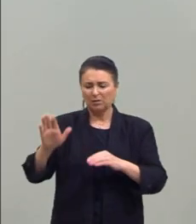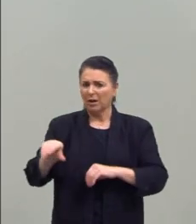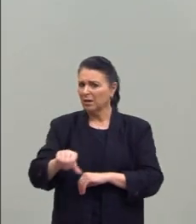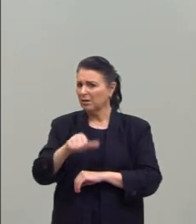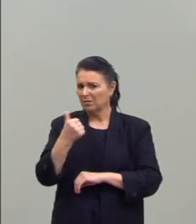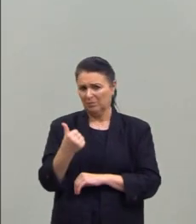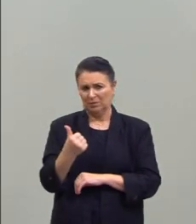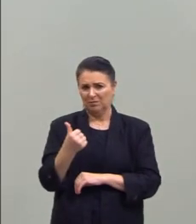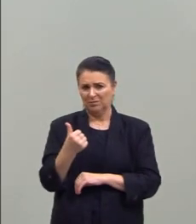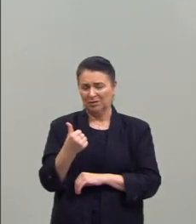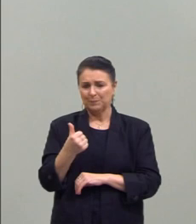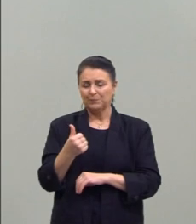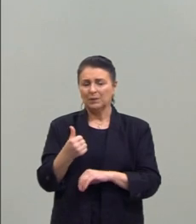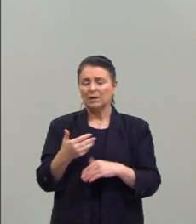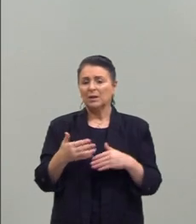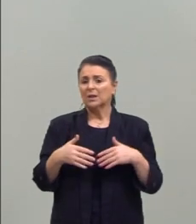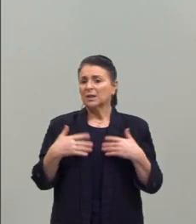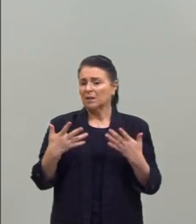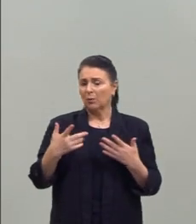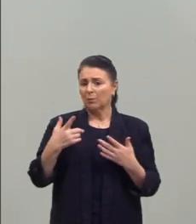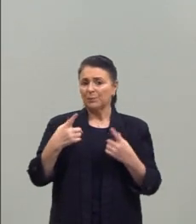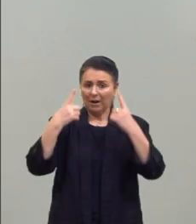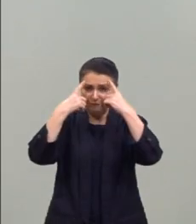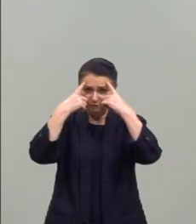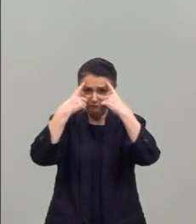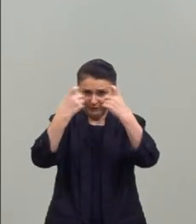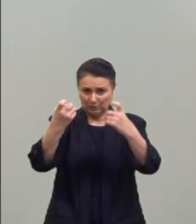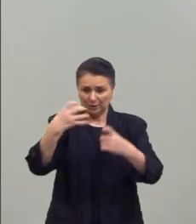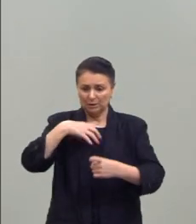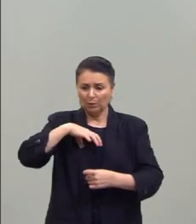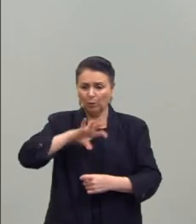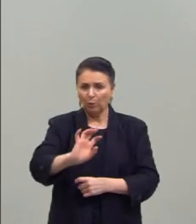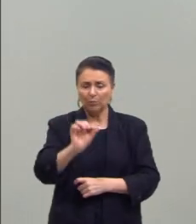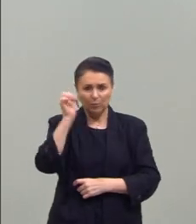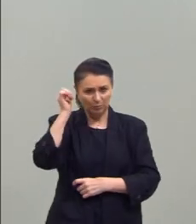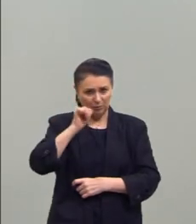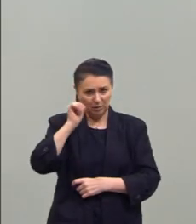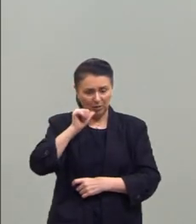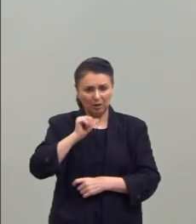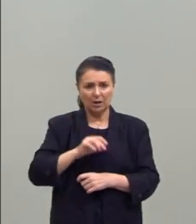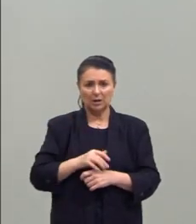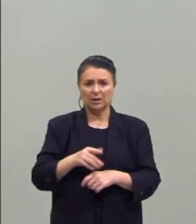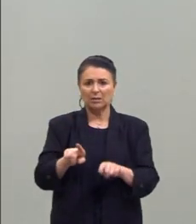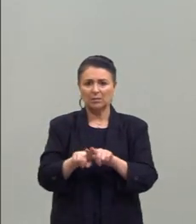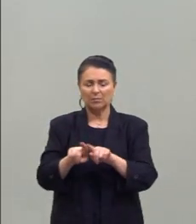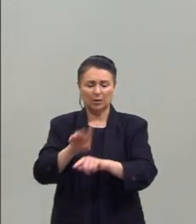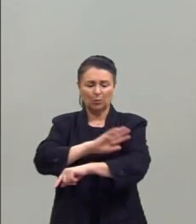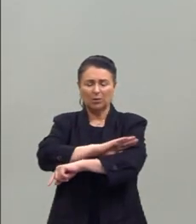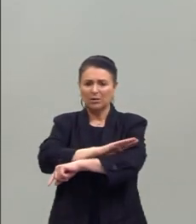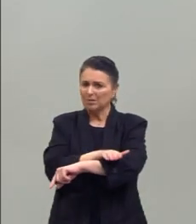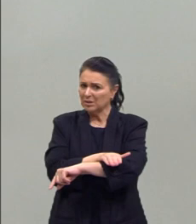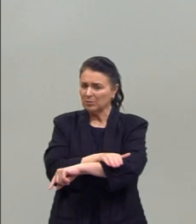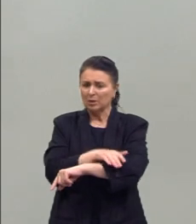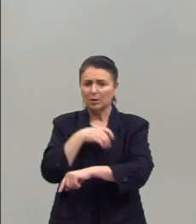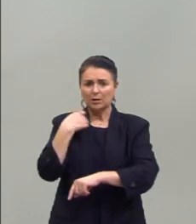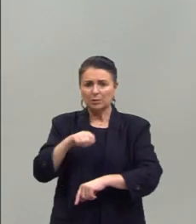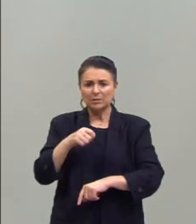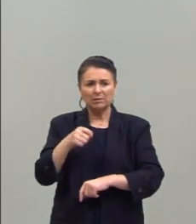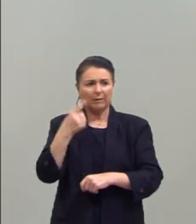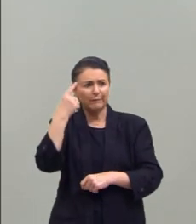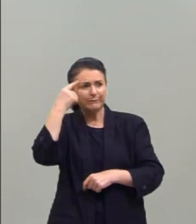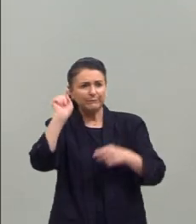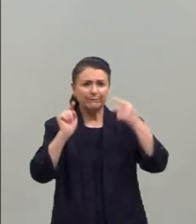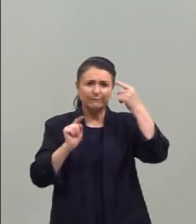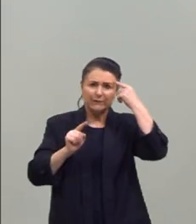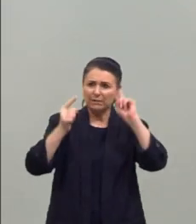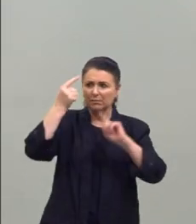questões. No caso da violência contra a mulher e o próprio racismo, a gente não precisa também sair inventando a